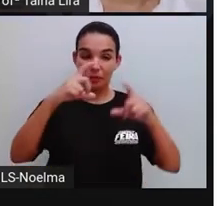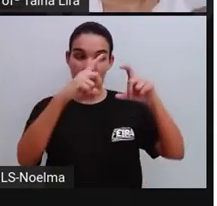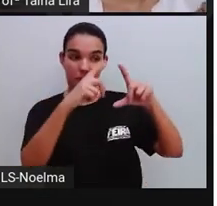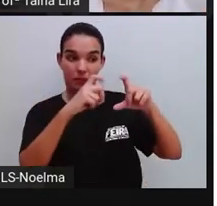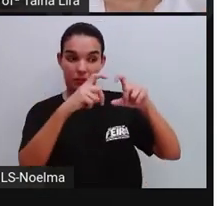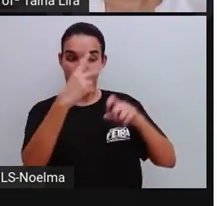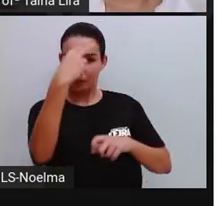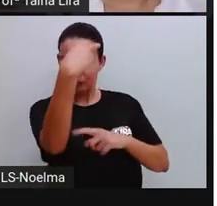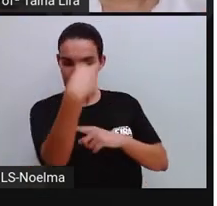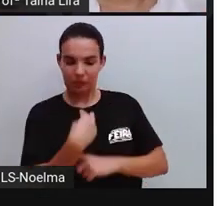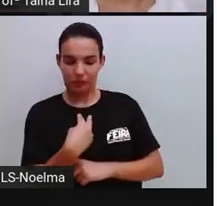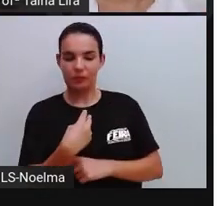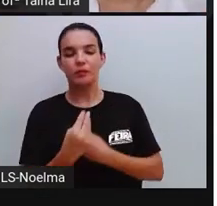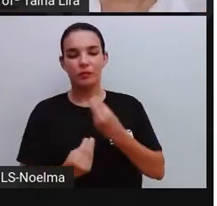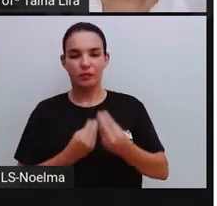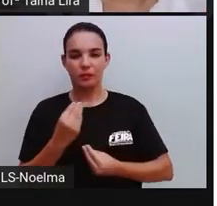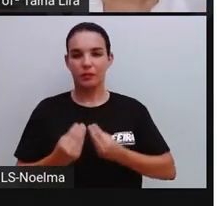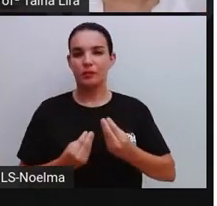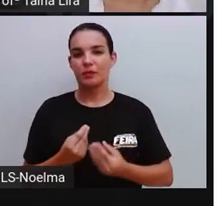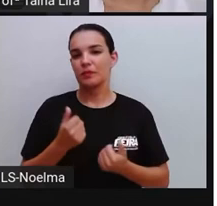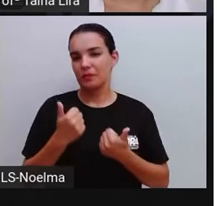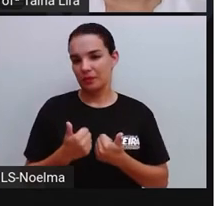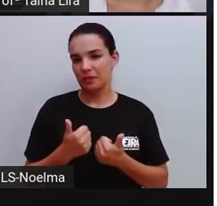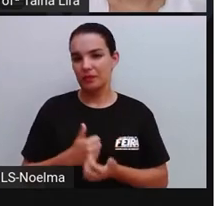pessoa se vê, tá?